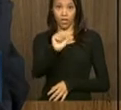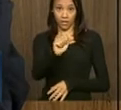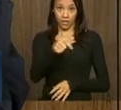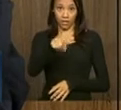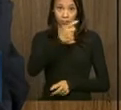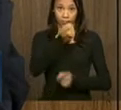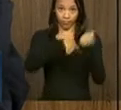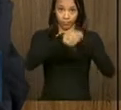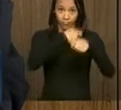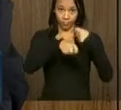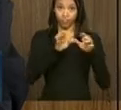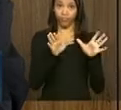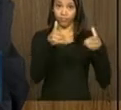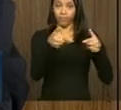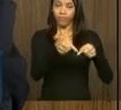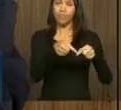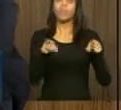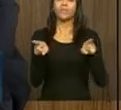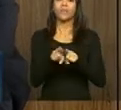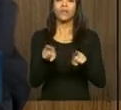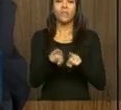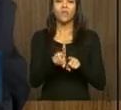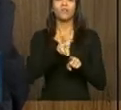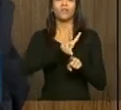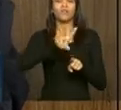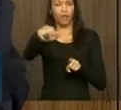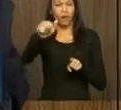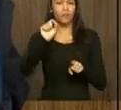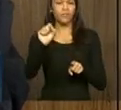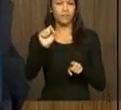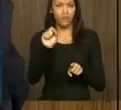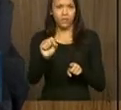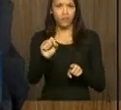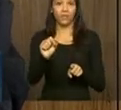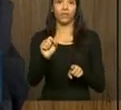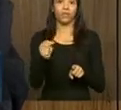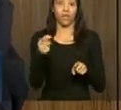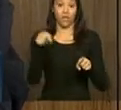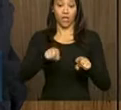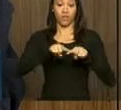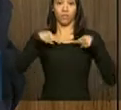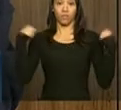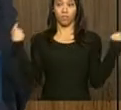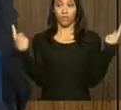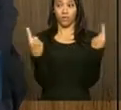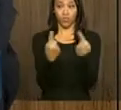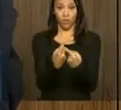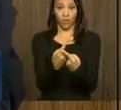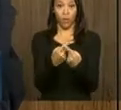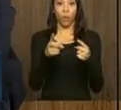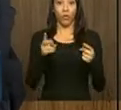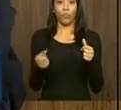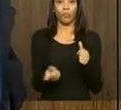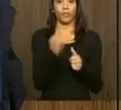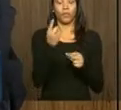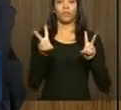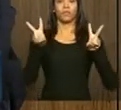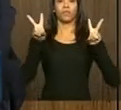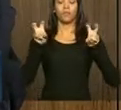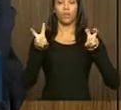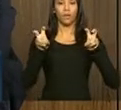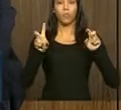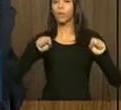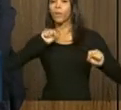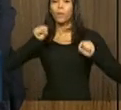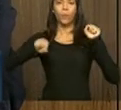da área dos Sherpas que estarão sendo contemplados nessa reunião. Primeiro, tema se